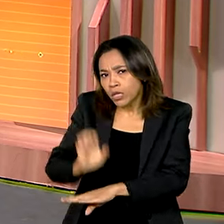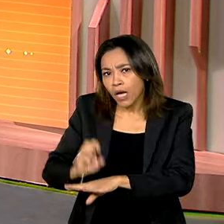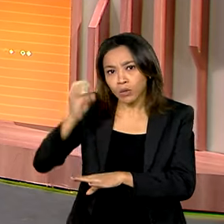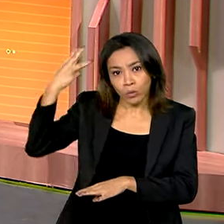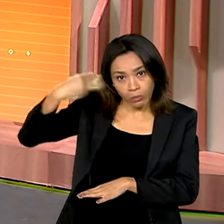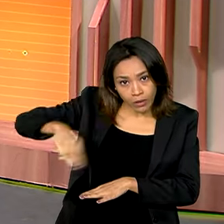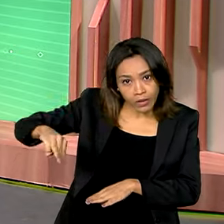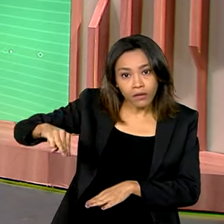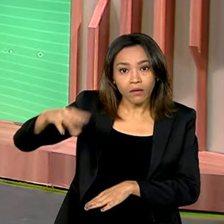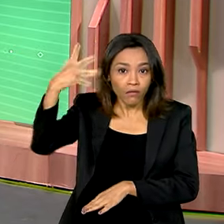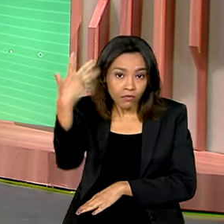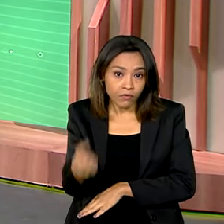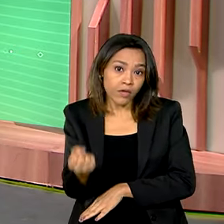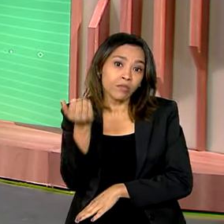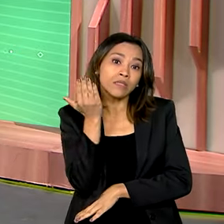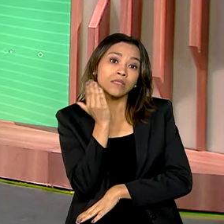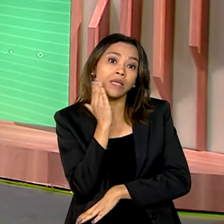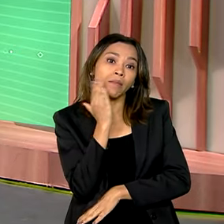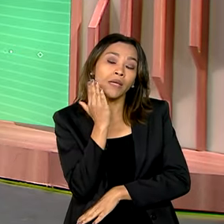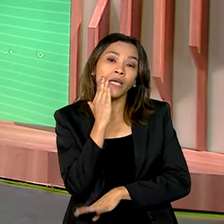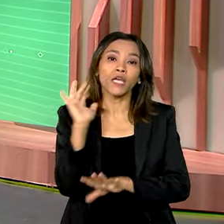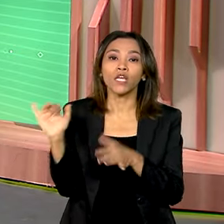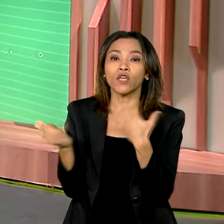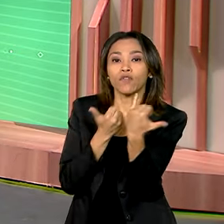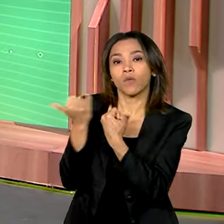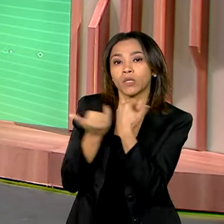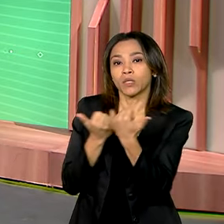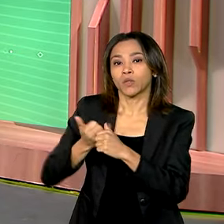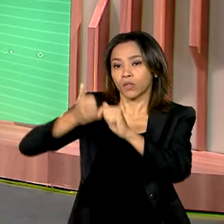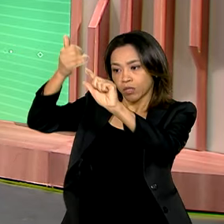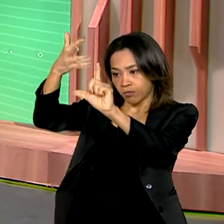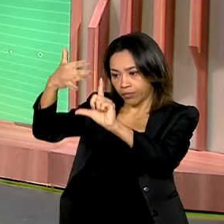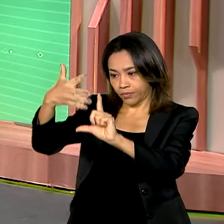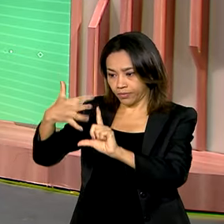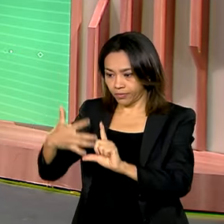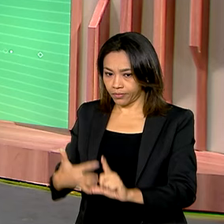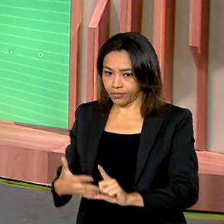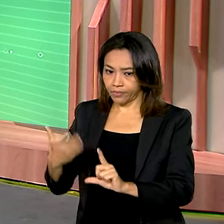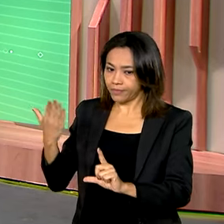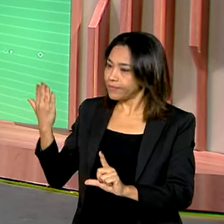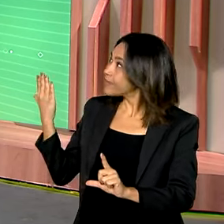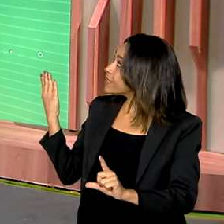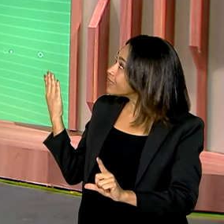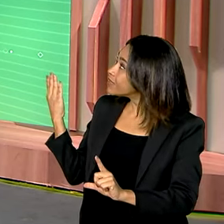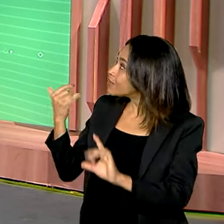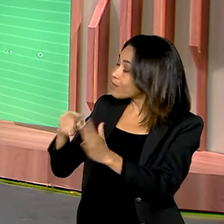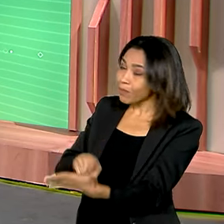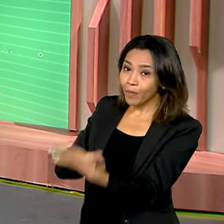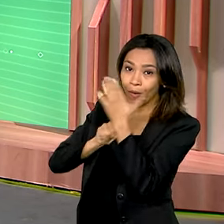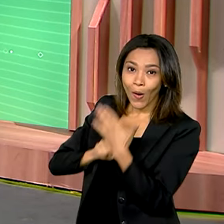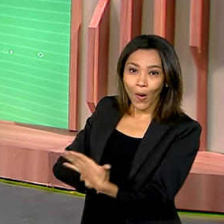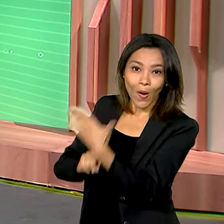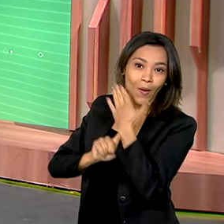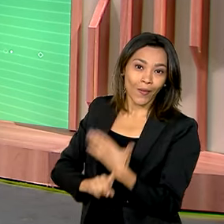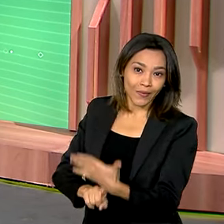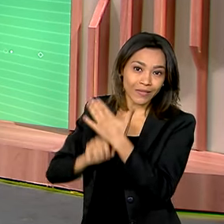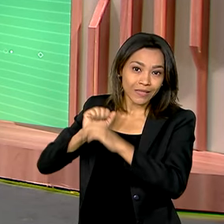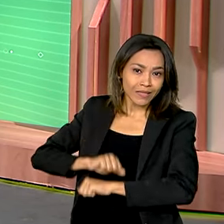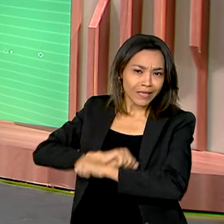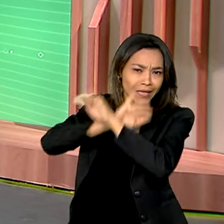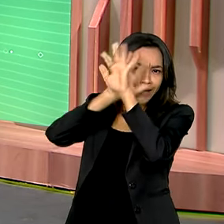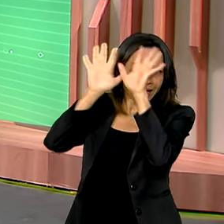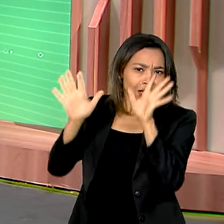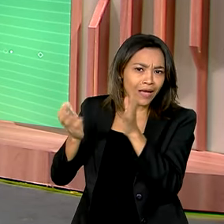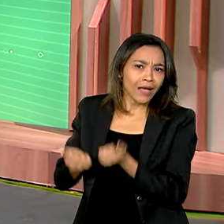dar uma olhada nos dados disponíveis no Comunica BR, a plataforma que mostra com transparência as entregas do governo